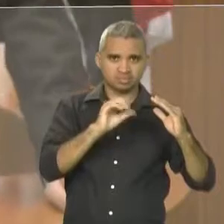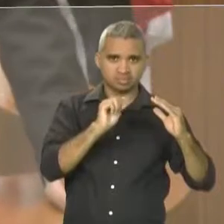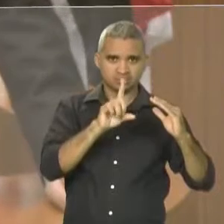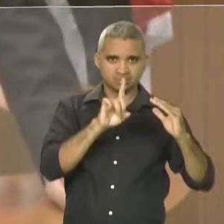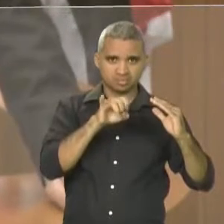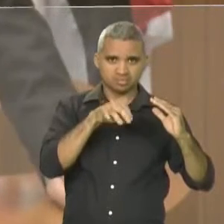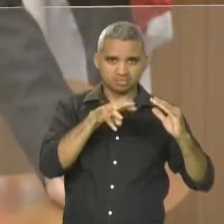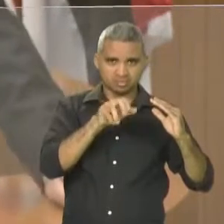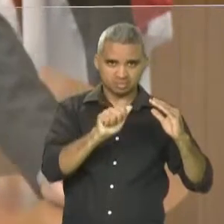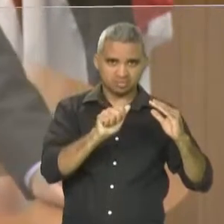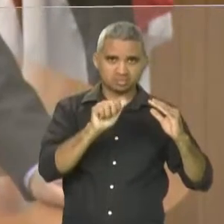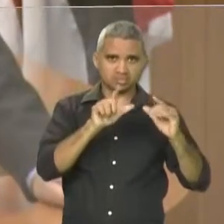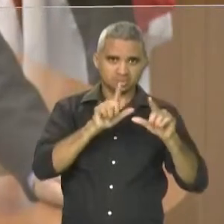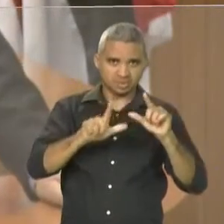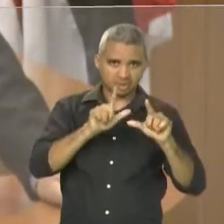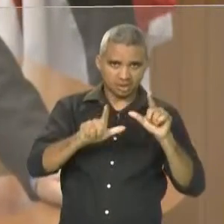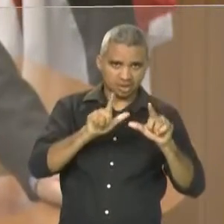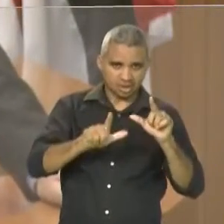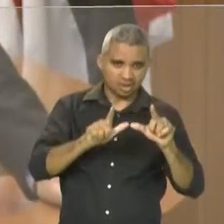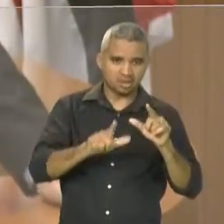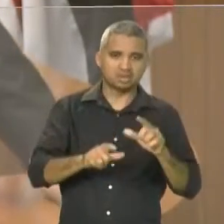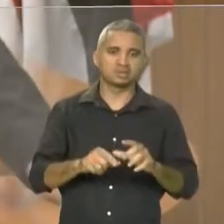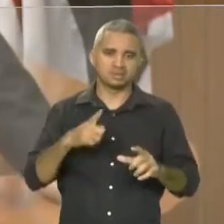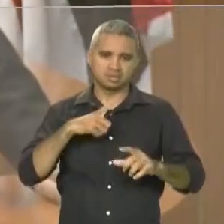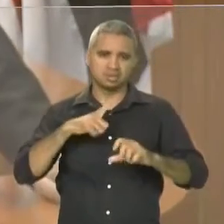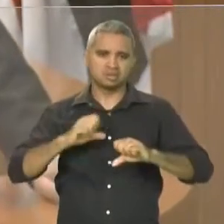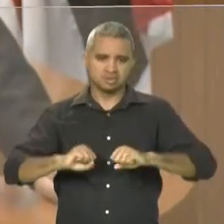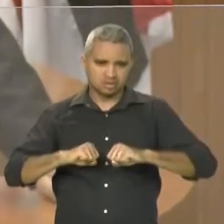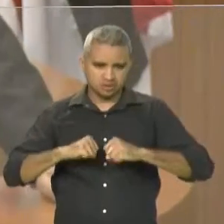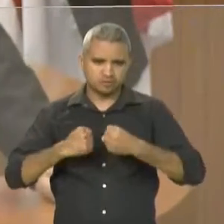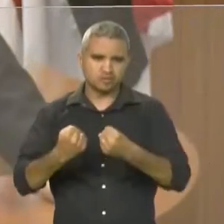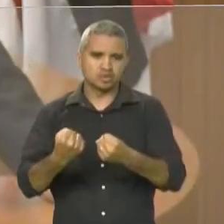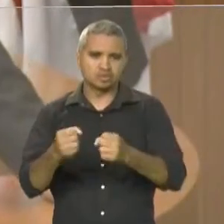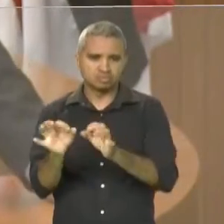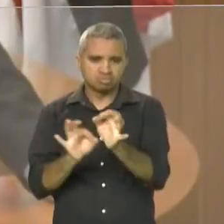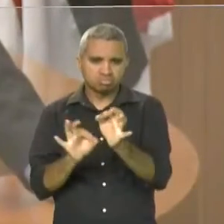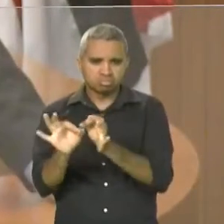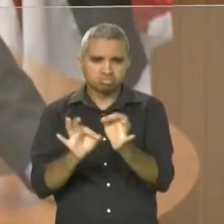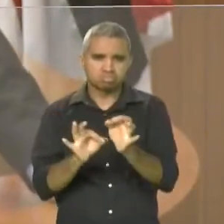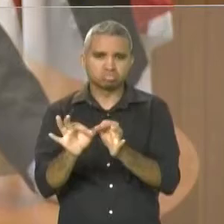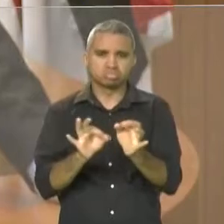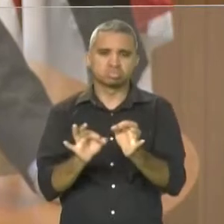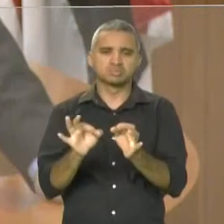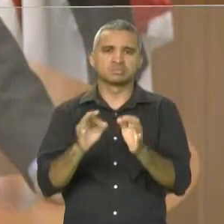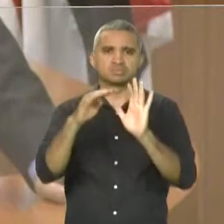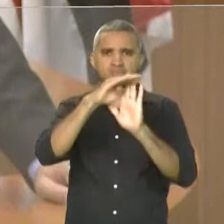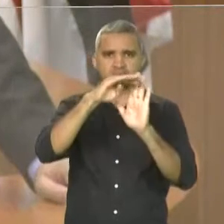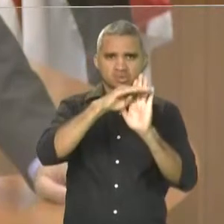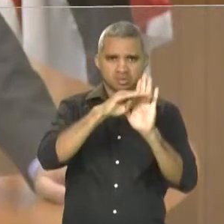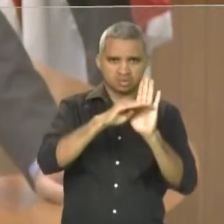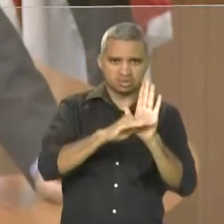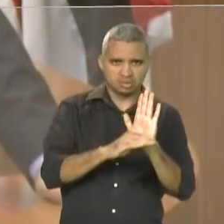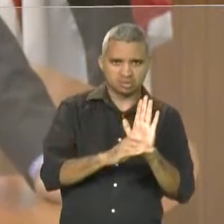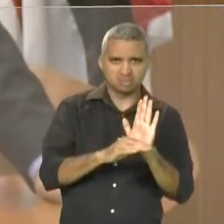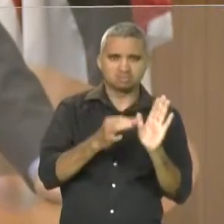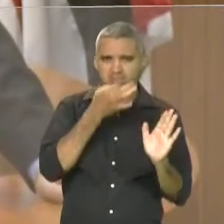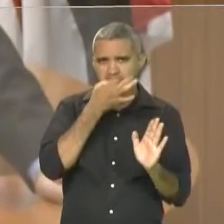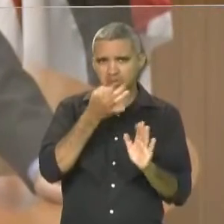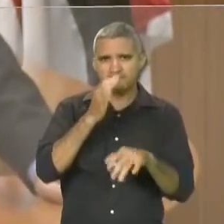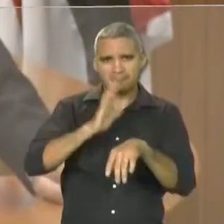para preparar este evento e que com certeza será o mais belo de todos de todas as edições do Salimpe.